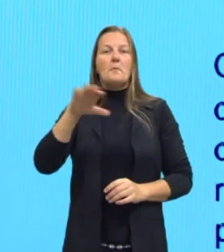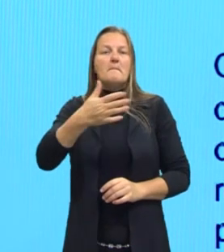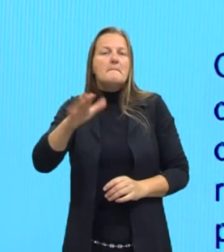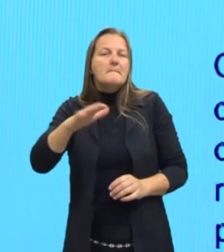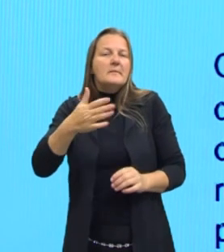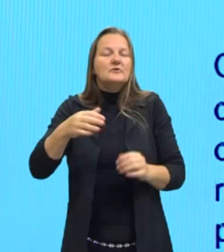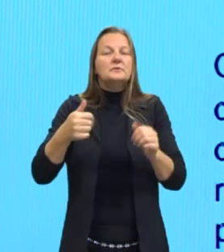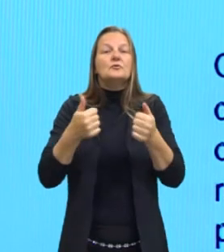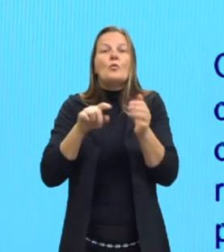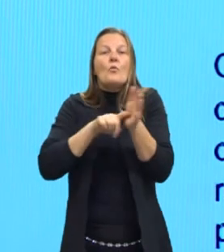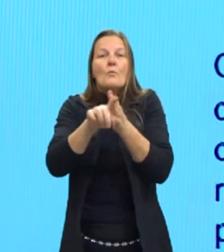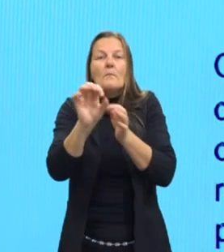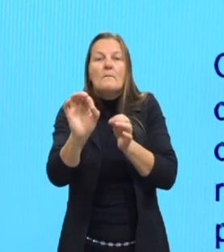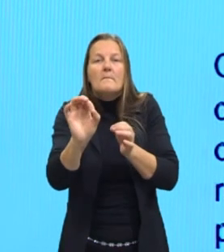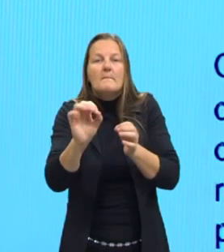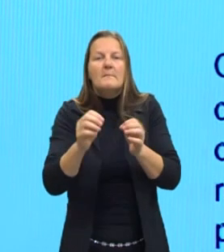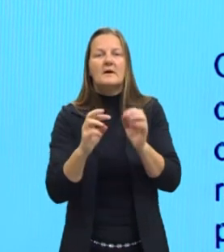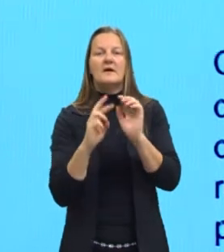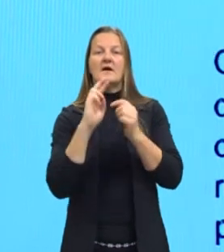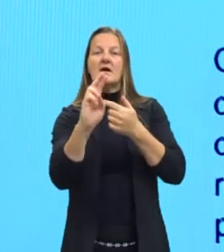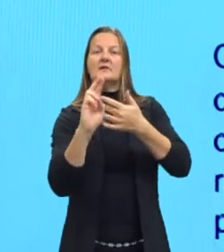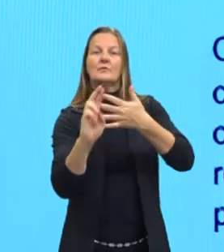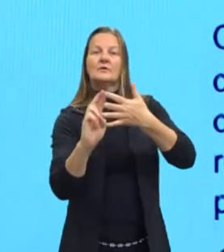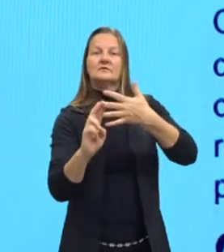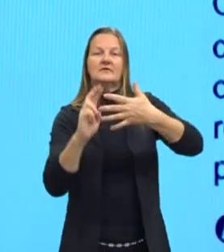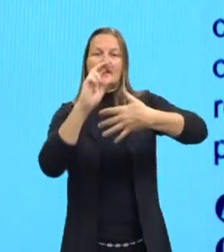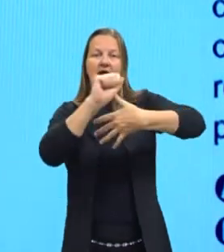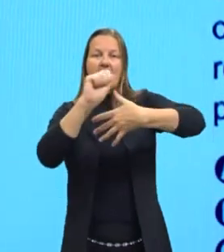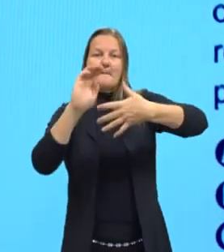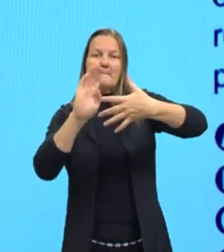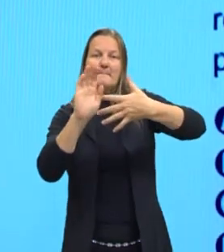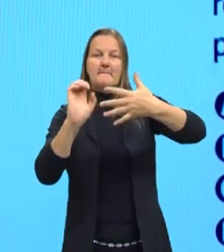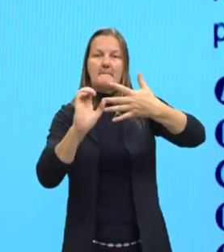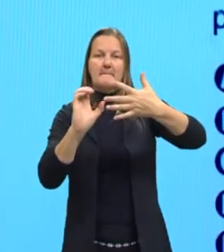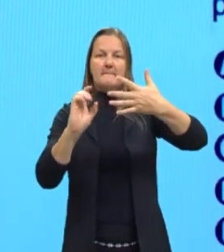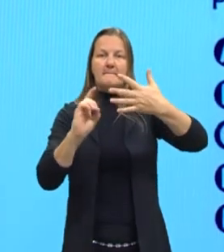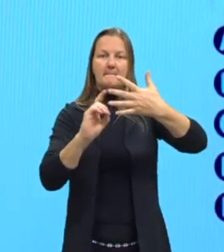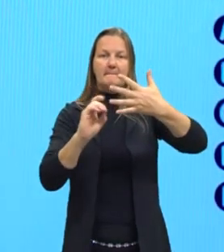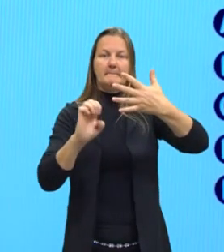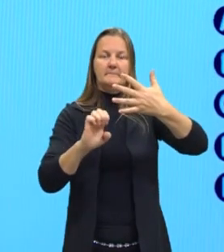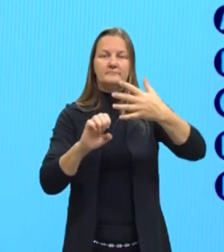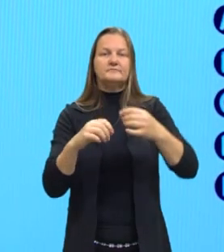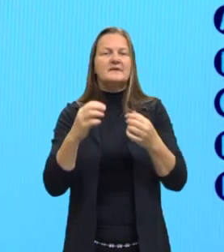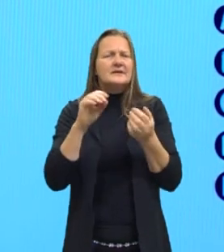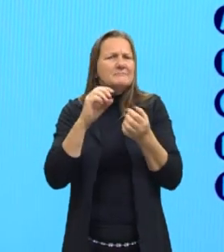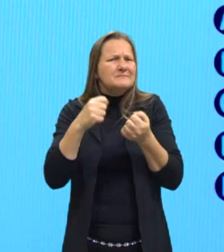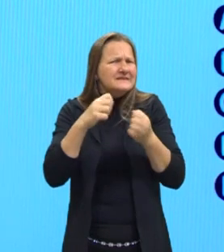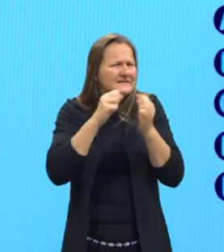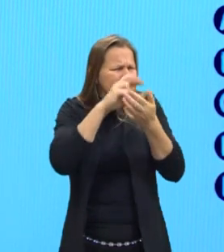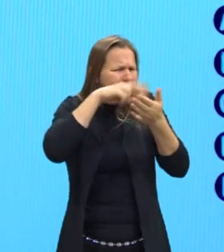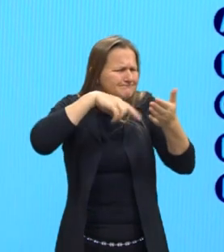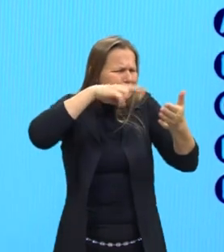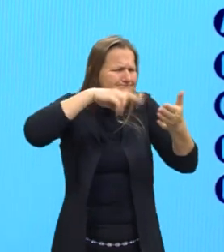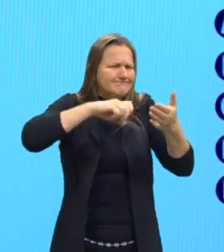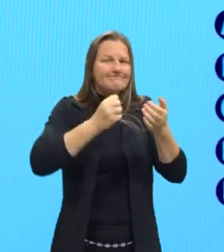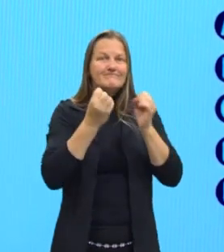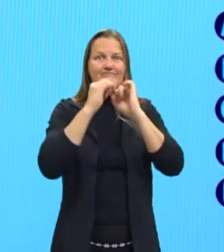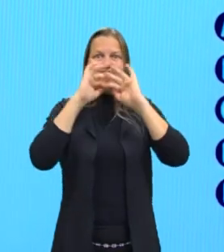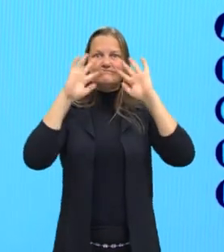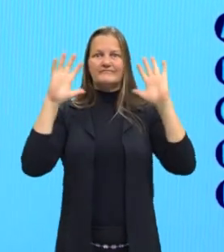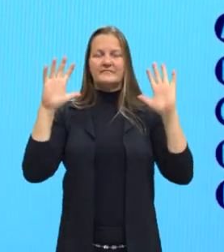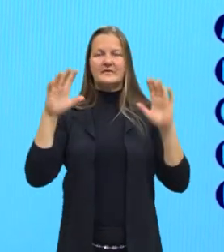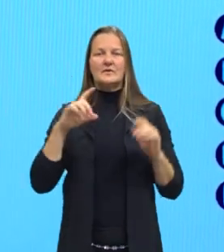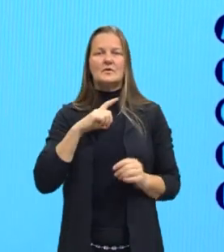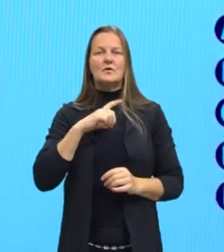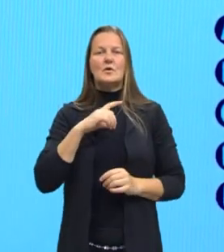próxima de... Então, muito importante a interpretação desta pergunta. Por quê? Não quer saber a